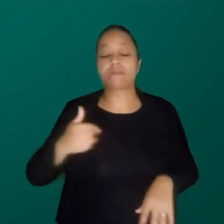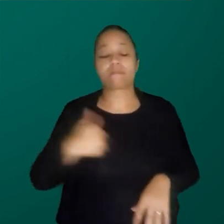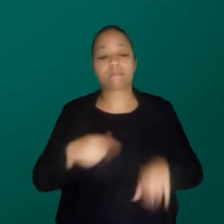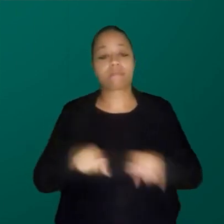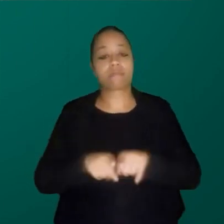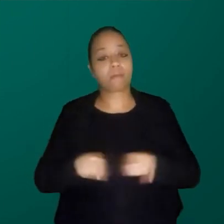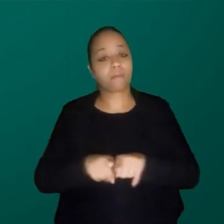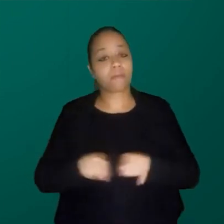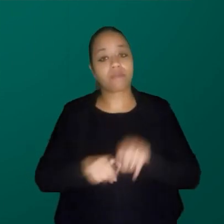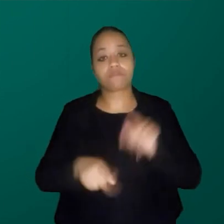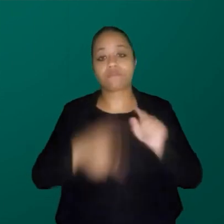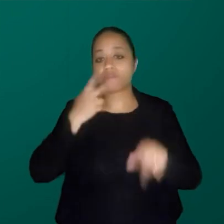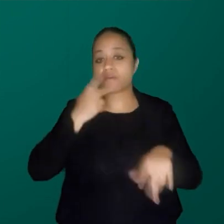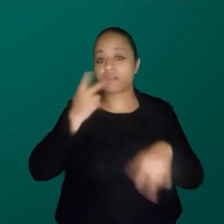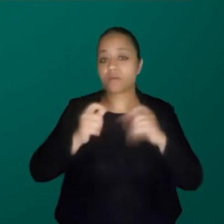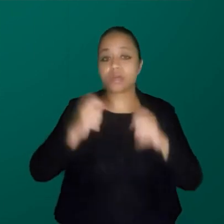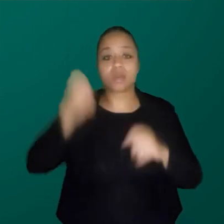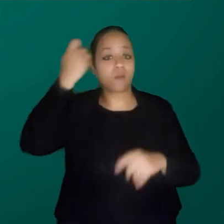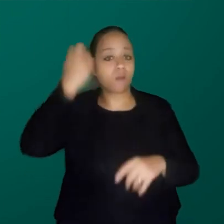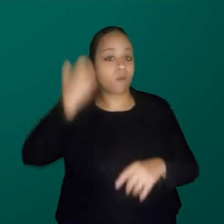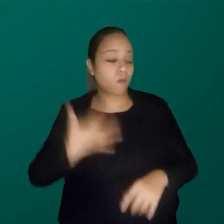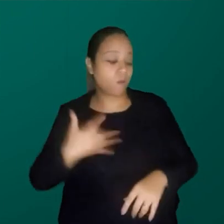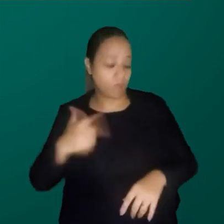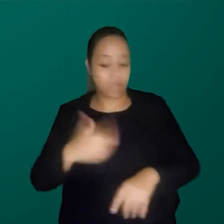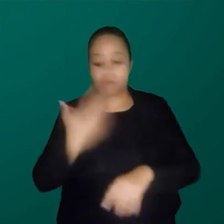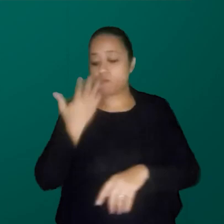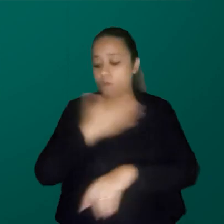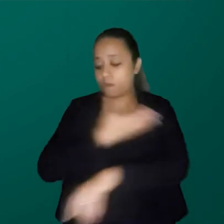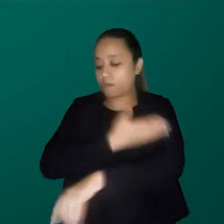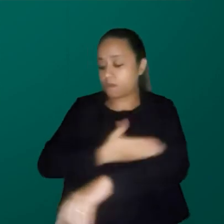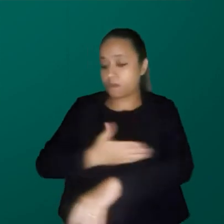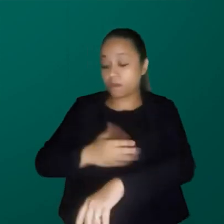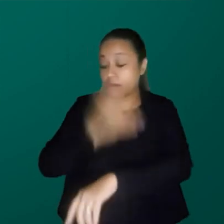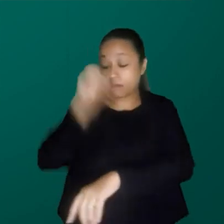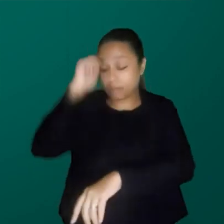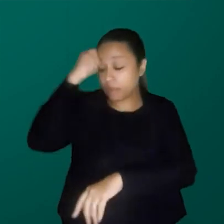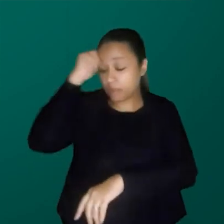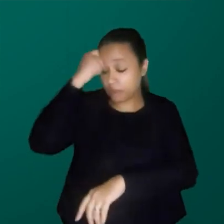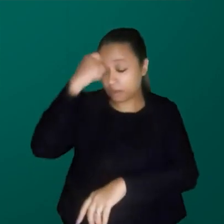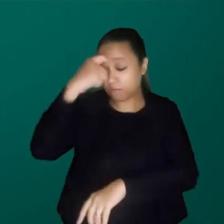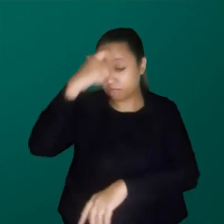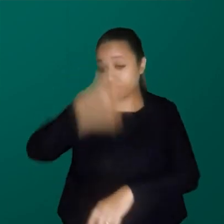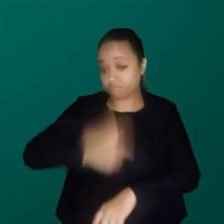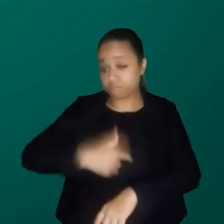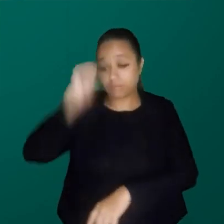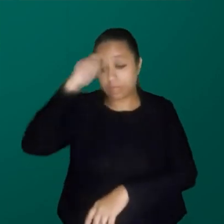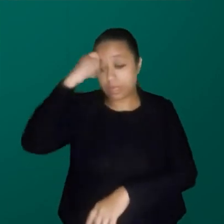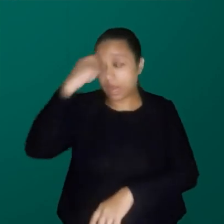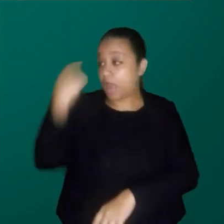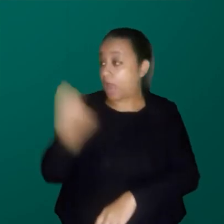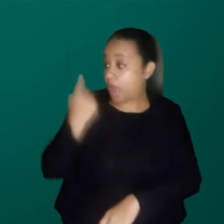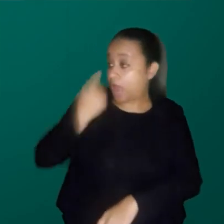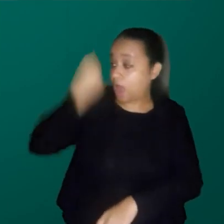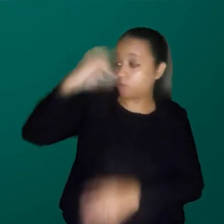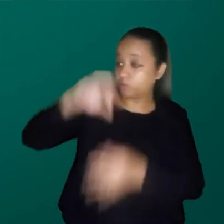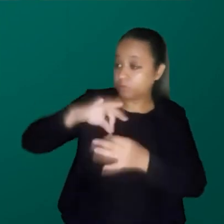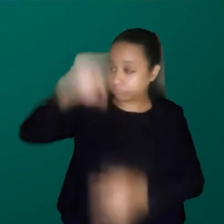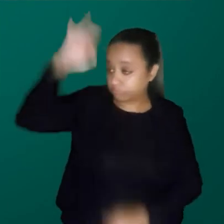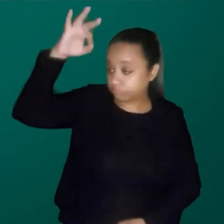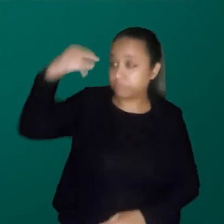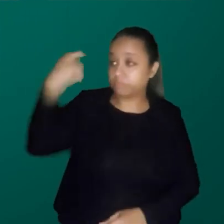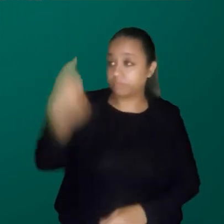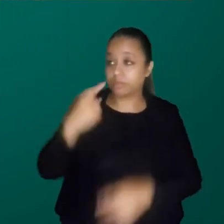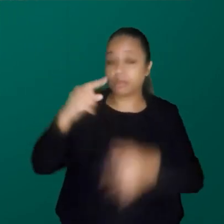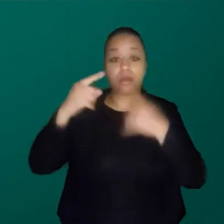disso, eu sou uma mulher negra e alta. Estou com cabelos com os dreads